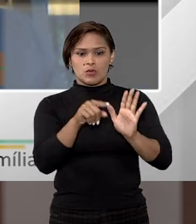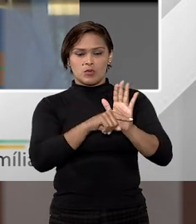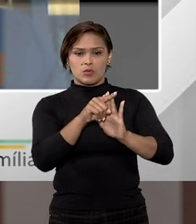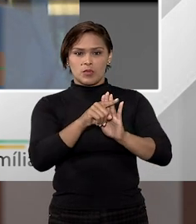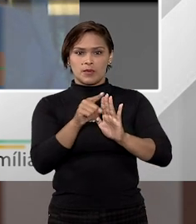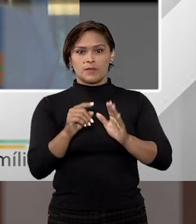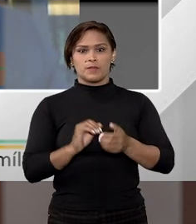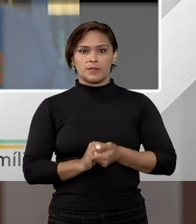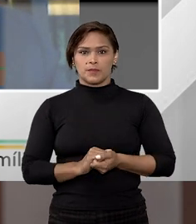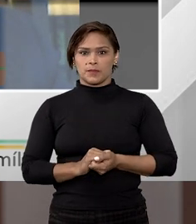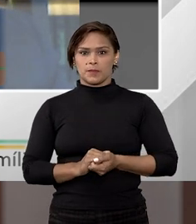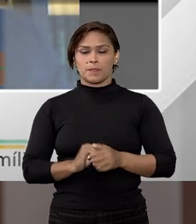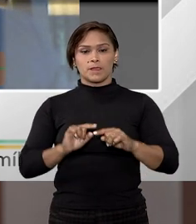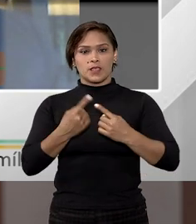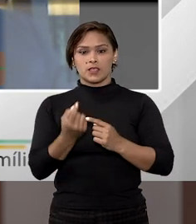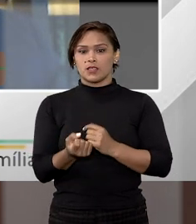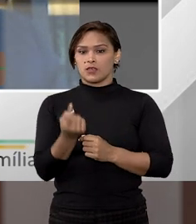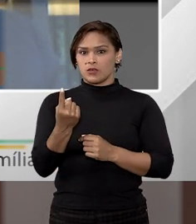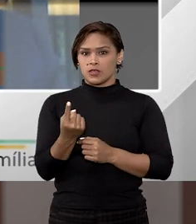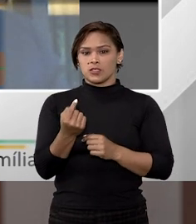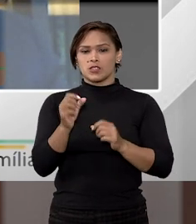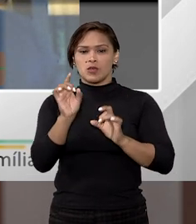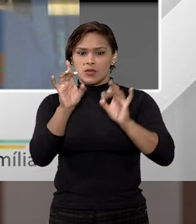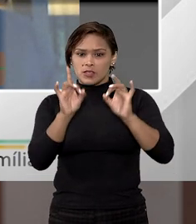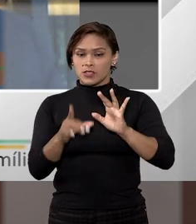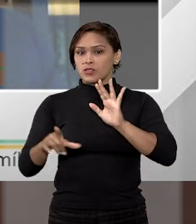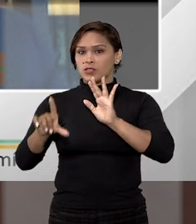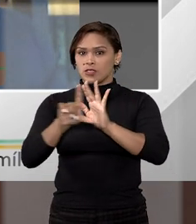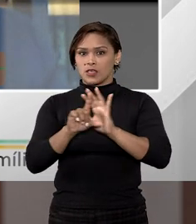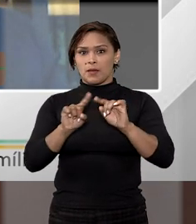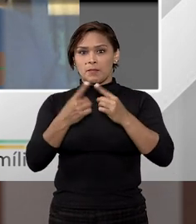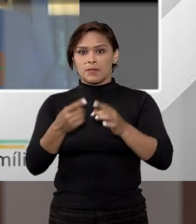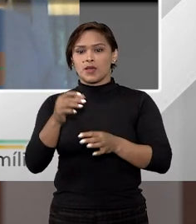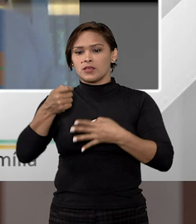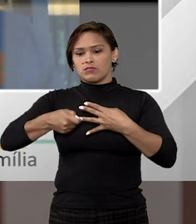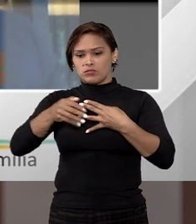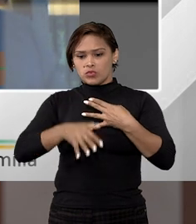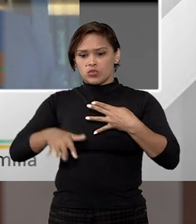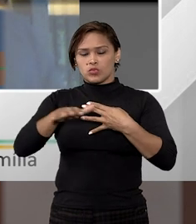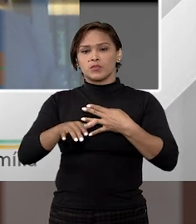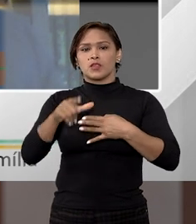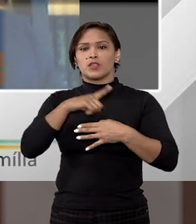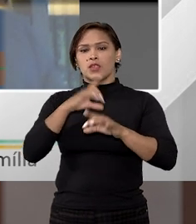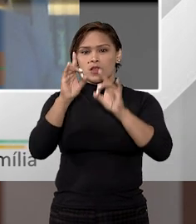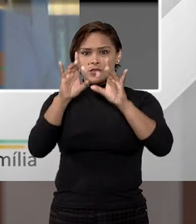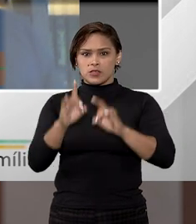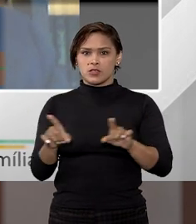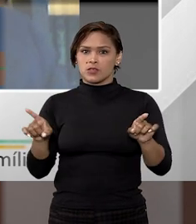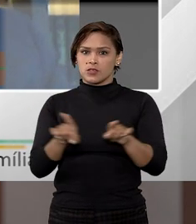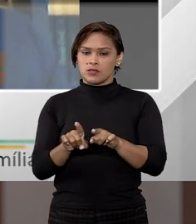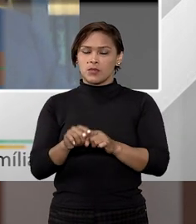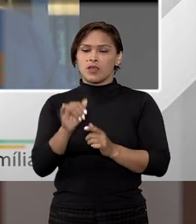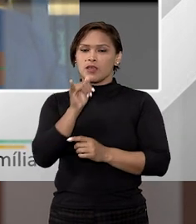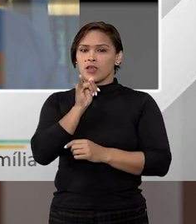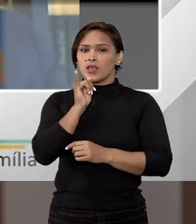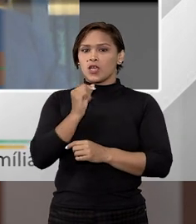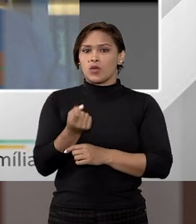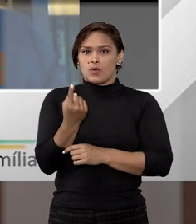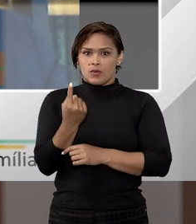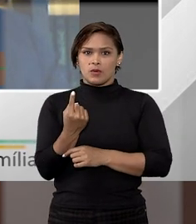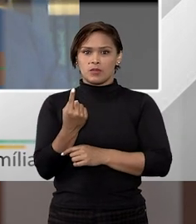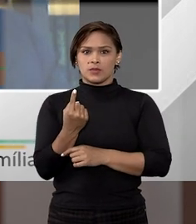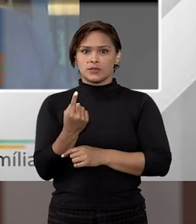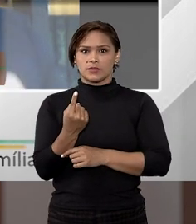sobre aquele bem. Então, essas são as exceções legais, mas a jurisprudência construiu algumas exceções também. Então, por exemplo, uma